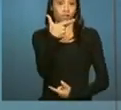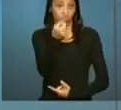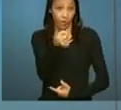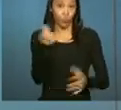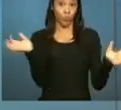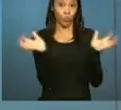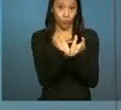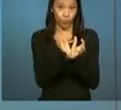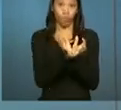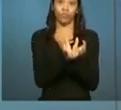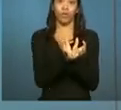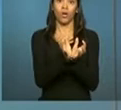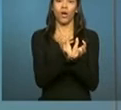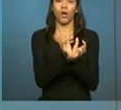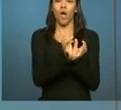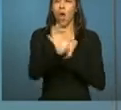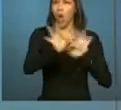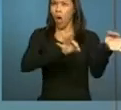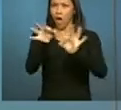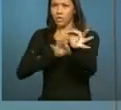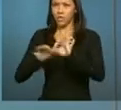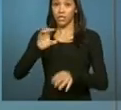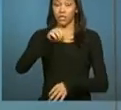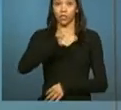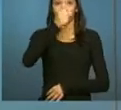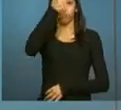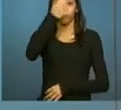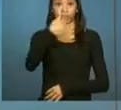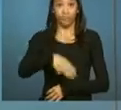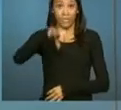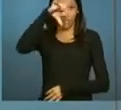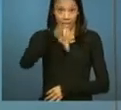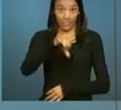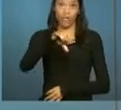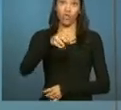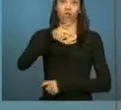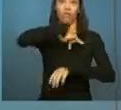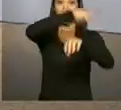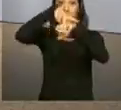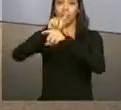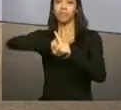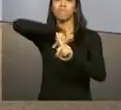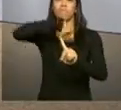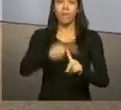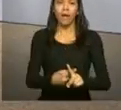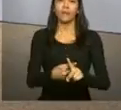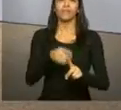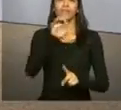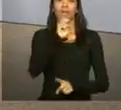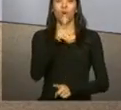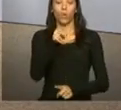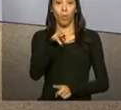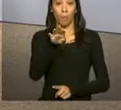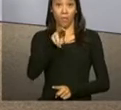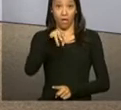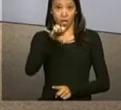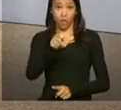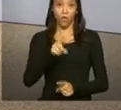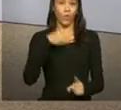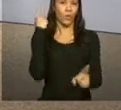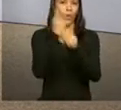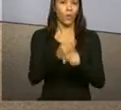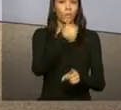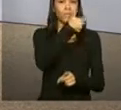o grupo formado pelas 19 maiores economias do mundo mais a União Europeia. O encontro está marcado para os dias